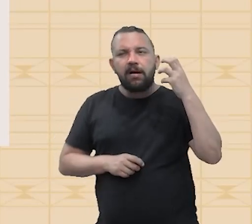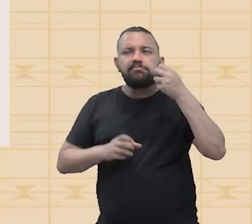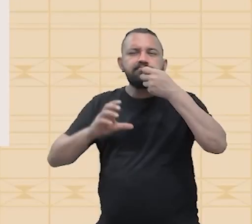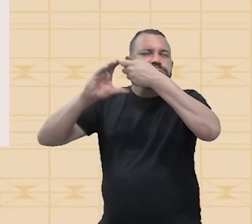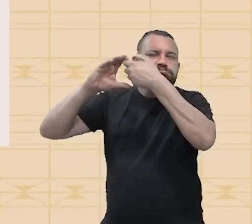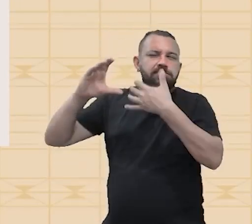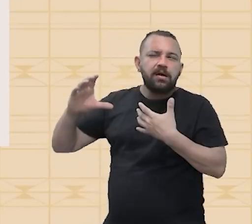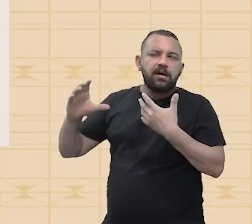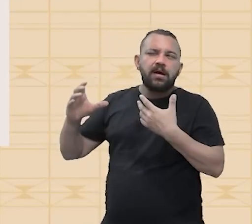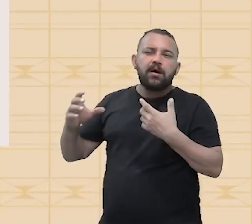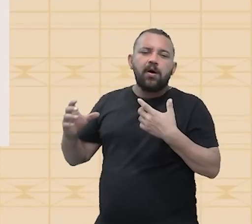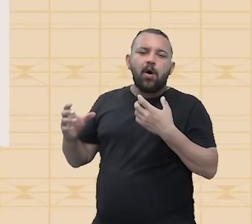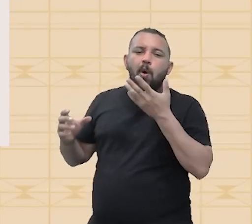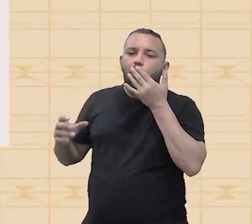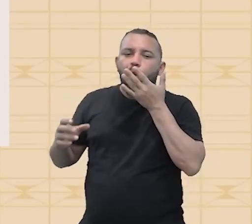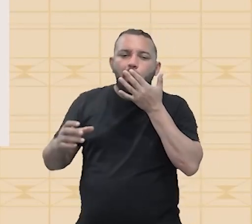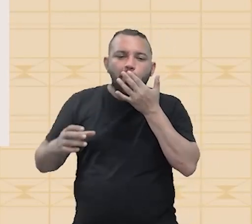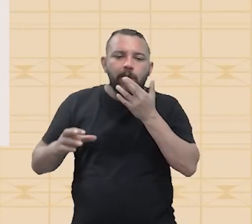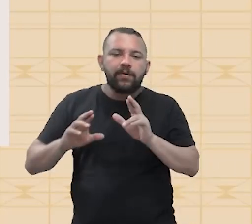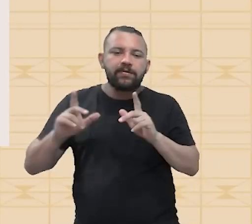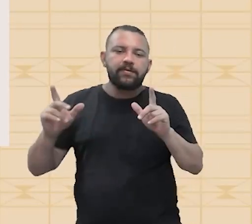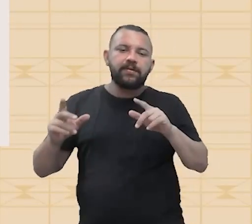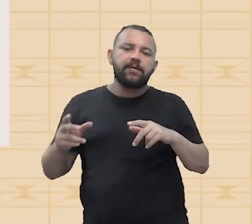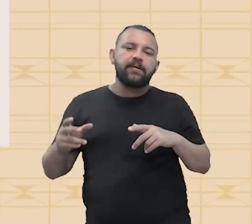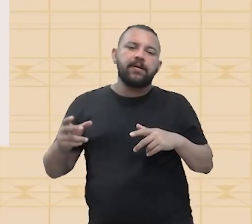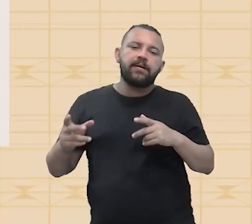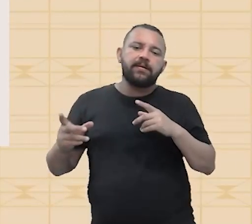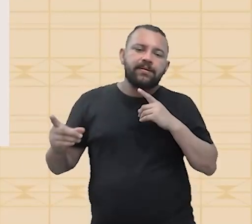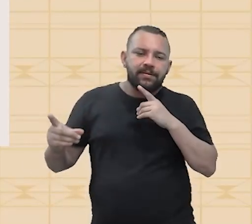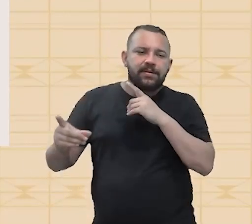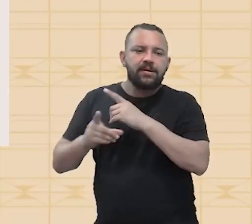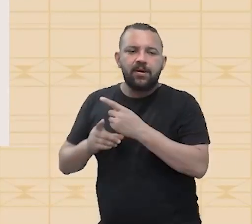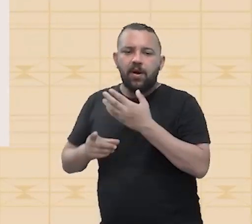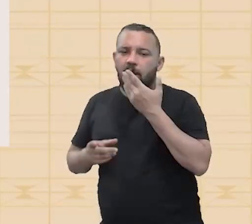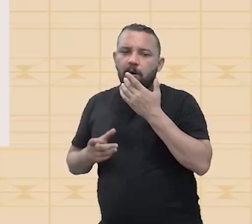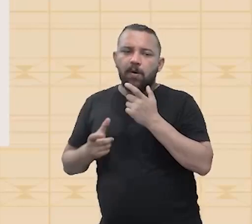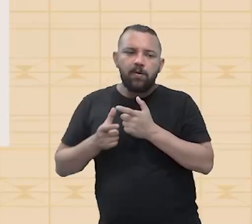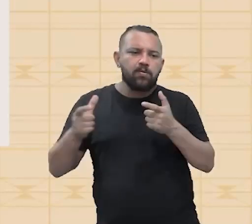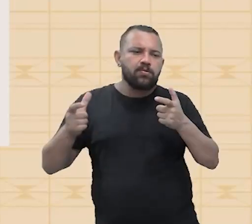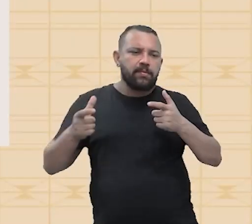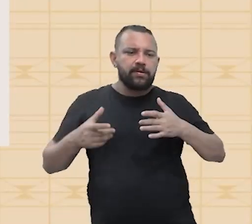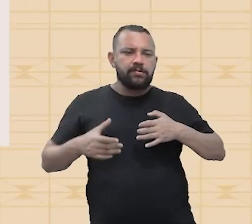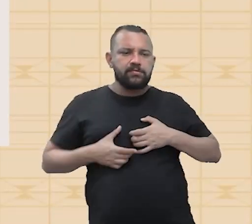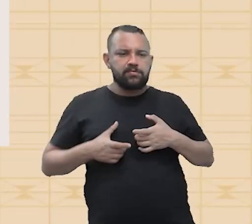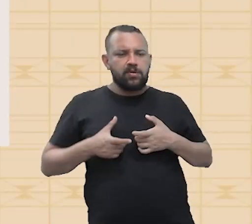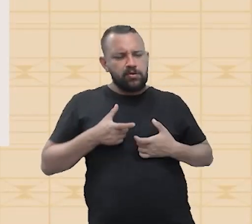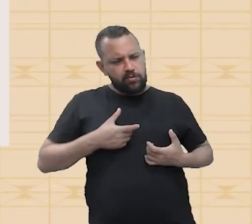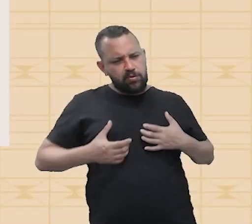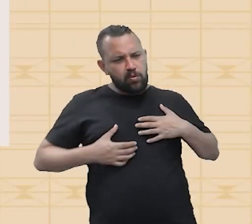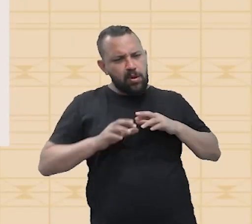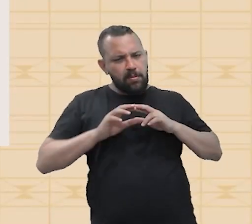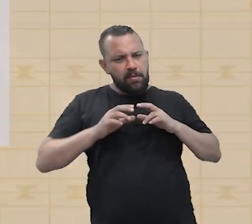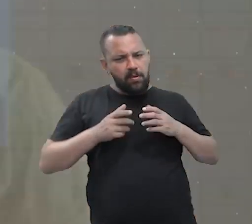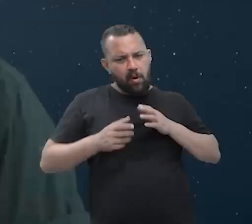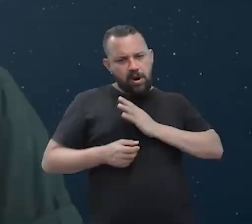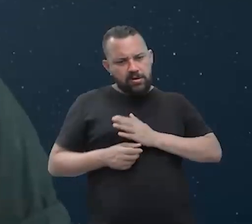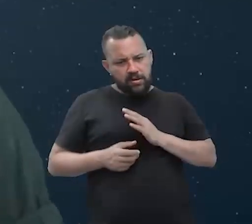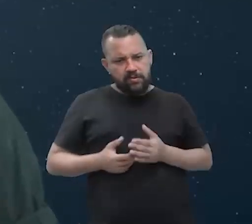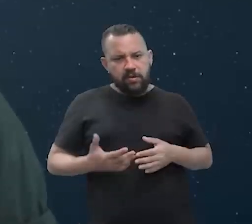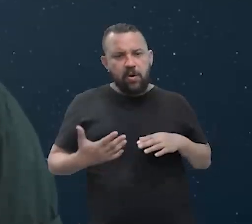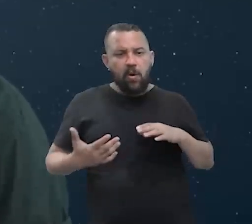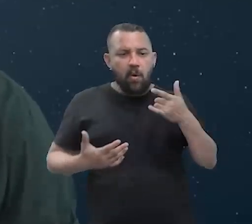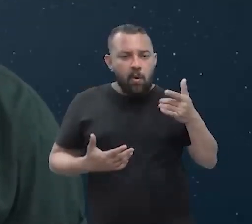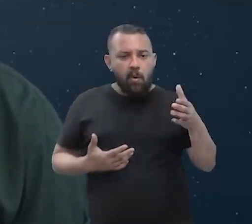um espectro de cor, fazendo com que ele tenha a precisão do tamanho dos órgãos que você tem sem necessidade de abrir seu corpo. Outra